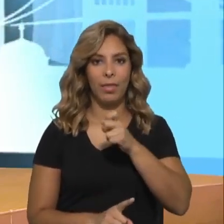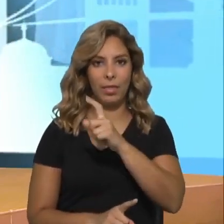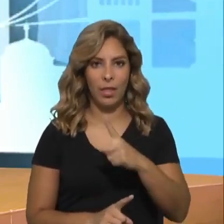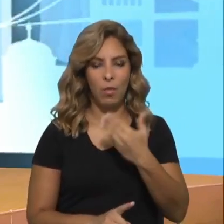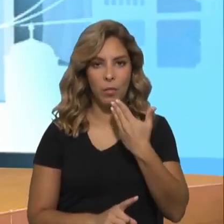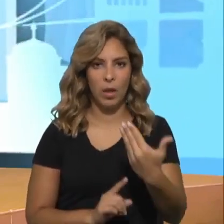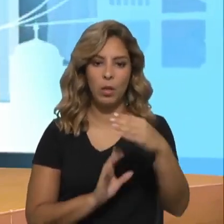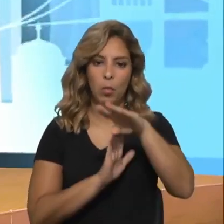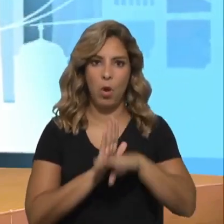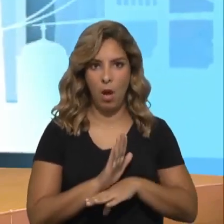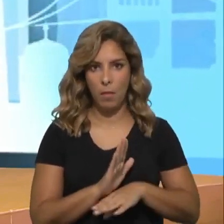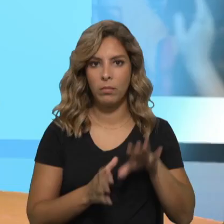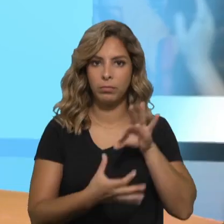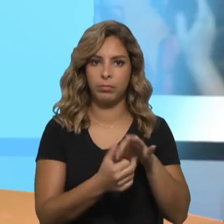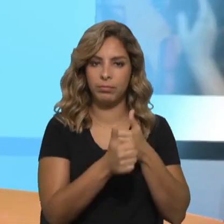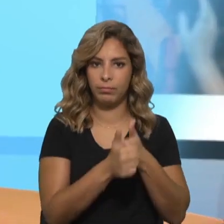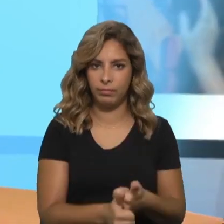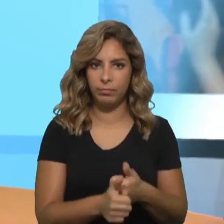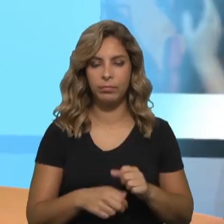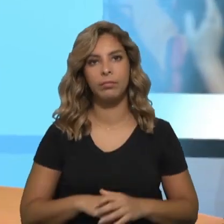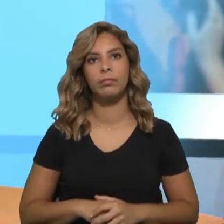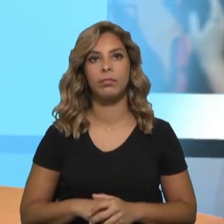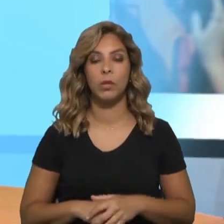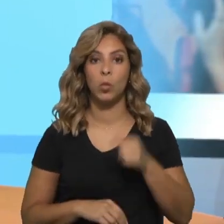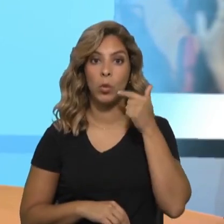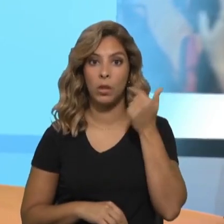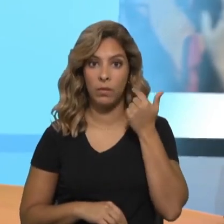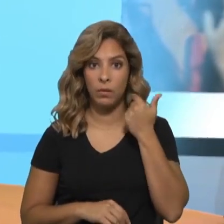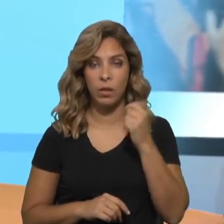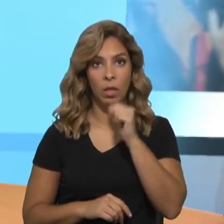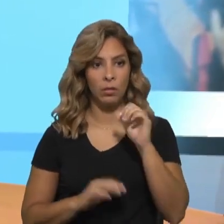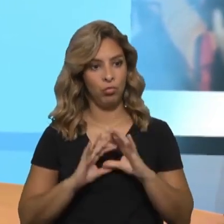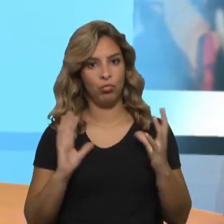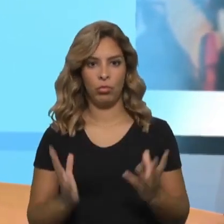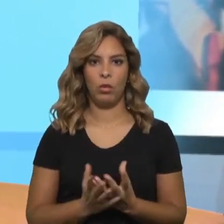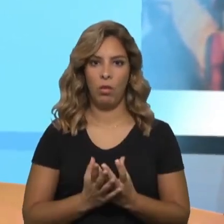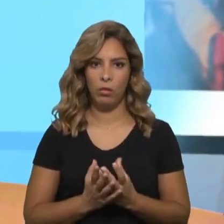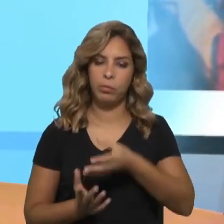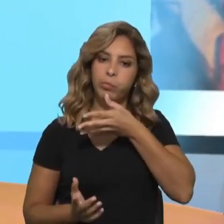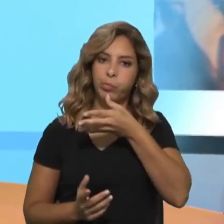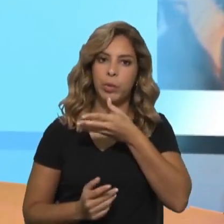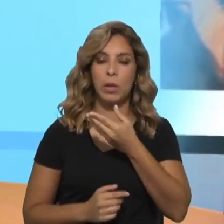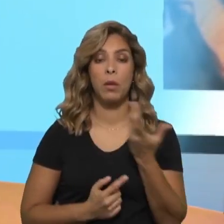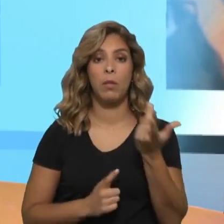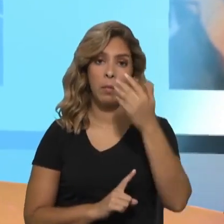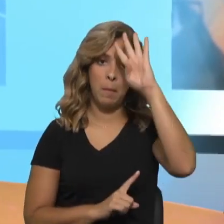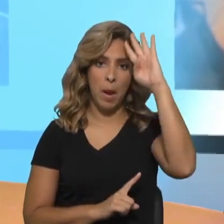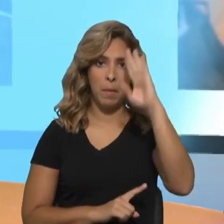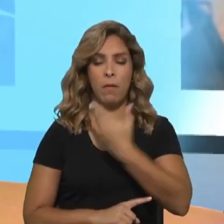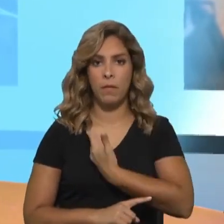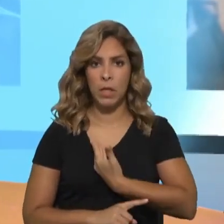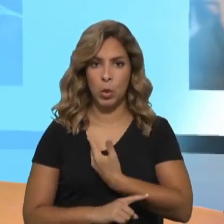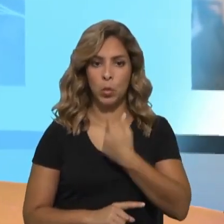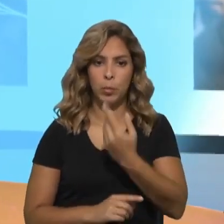Eclésia. Esta quarta-feira, precisamente na audiência geral, o Papa Francisco lançou um novo apelo para